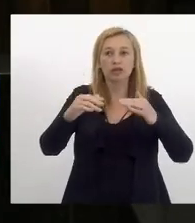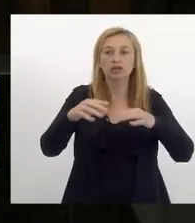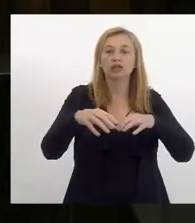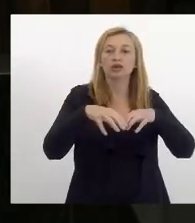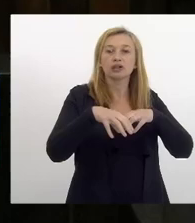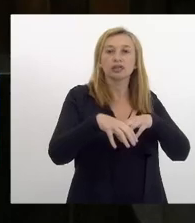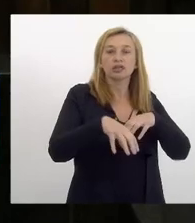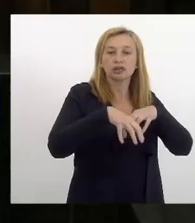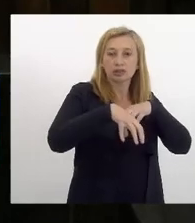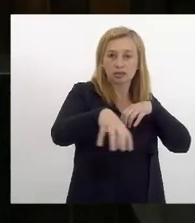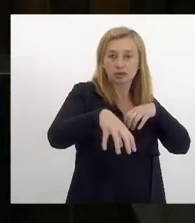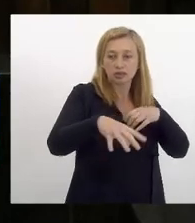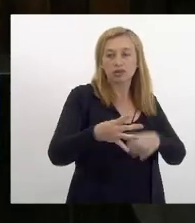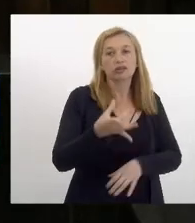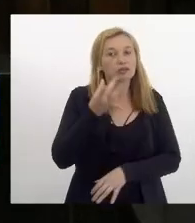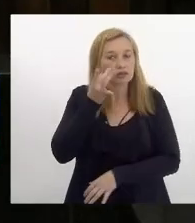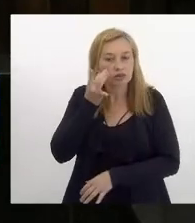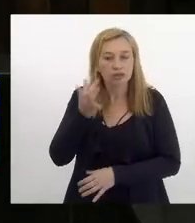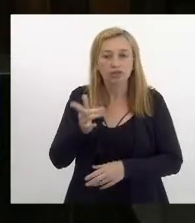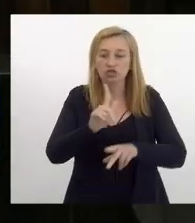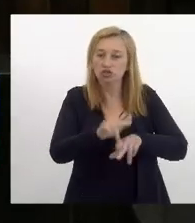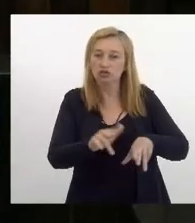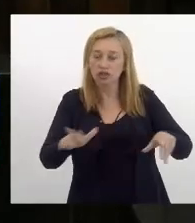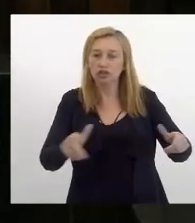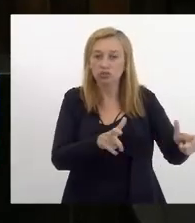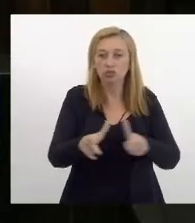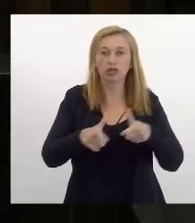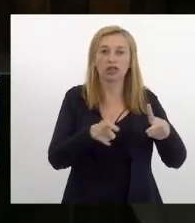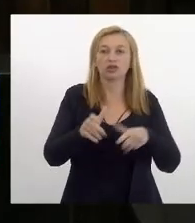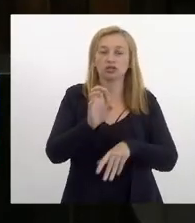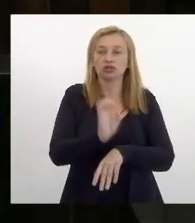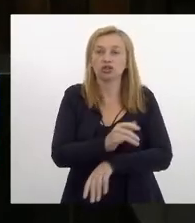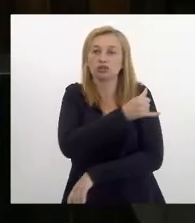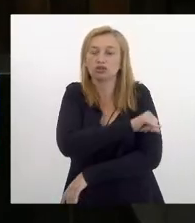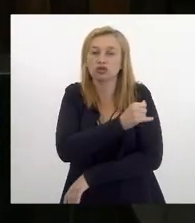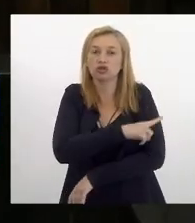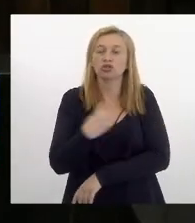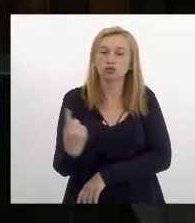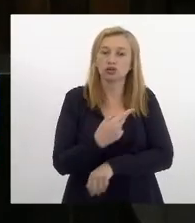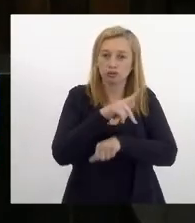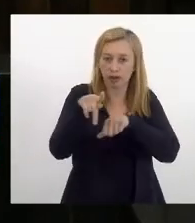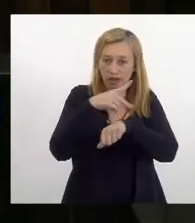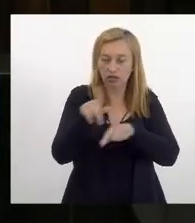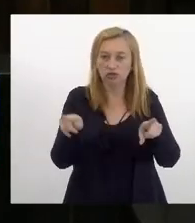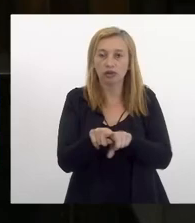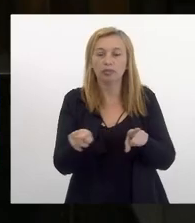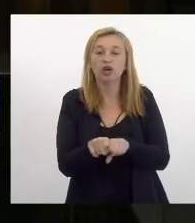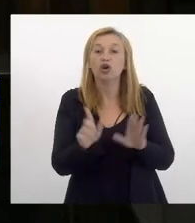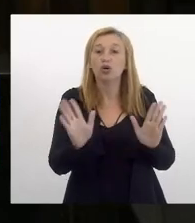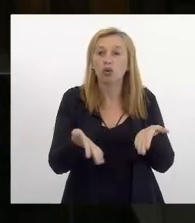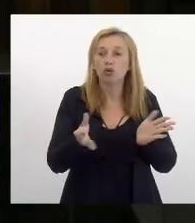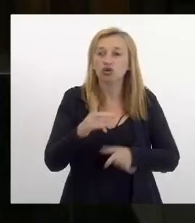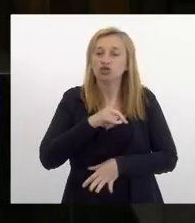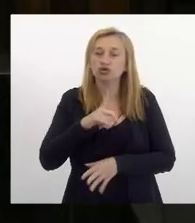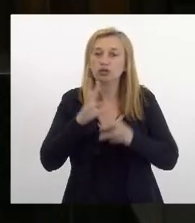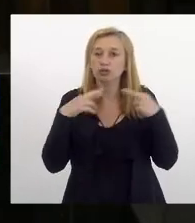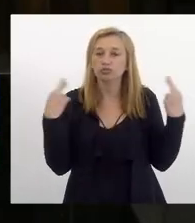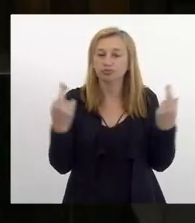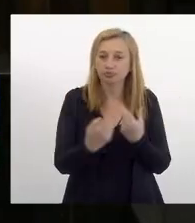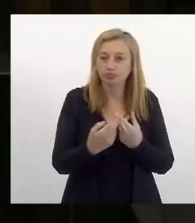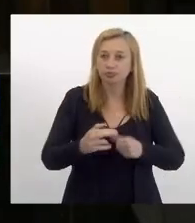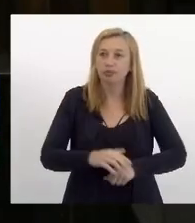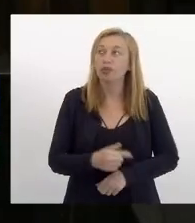que atende diferentes regiões do estado do Rio de Janeiro e mesmo do nosso país nós hoje tivemos uma reunião